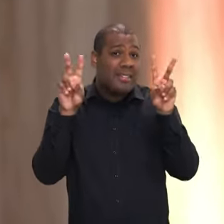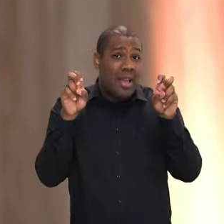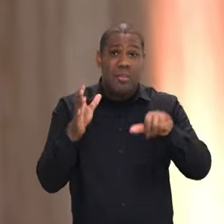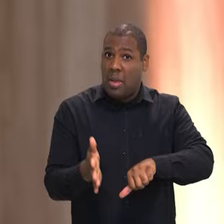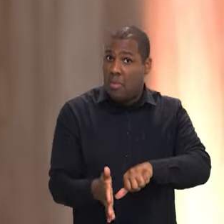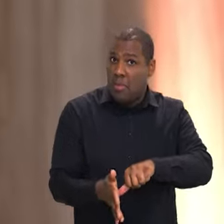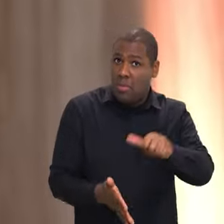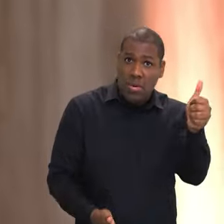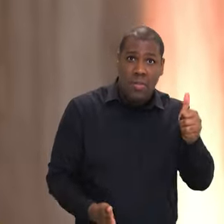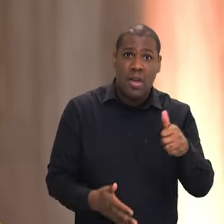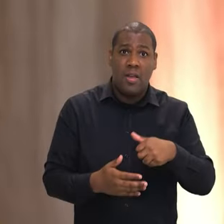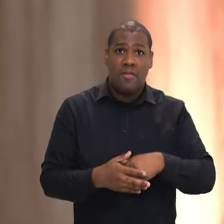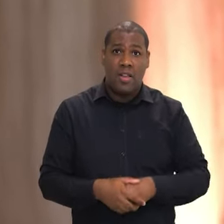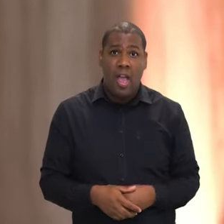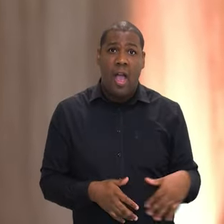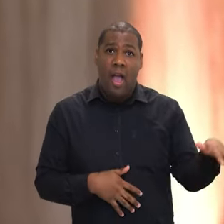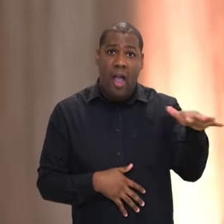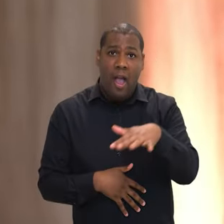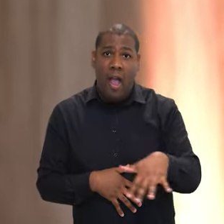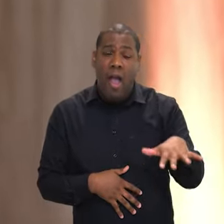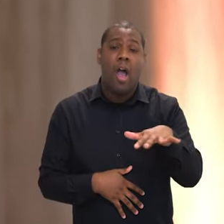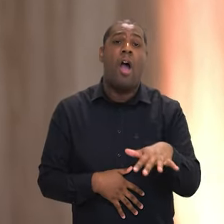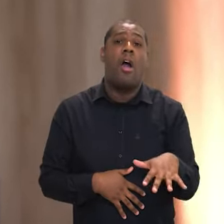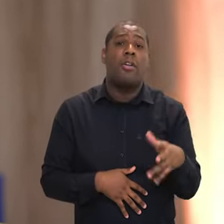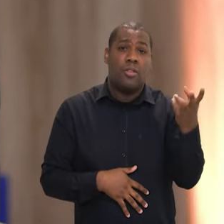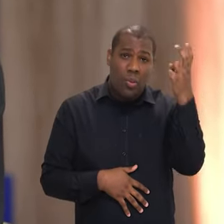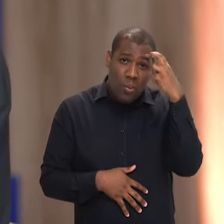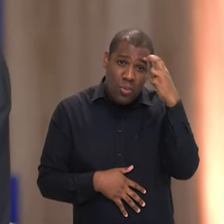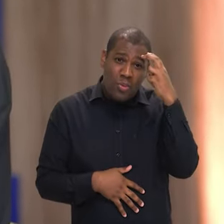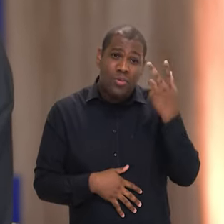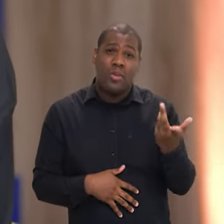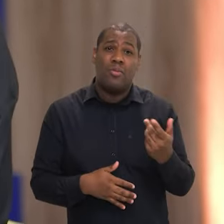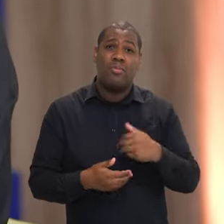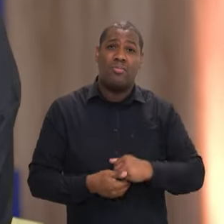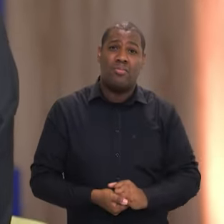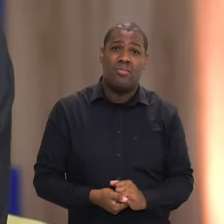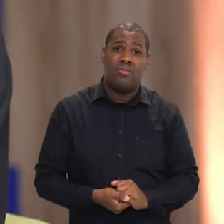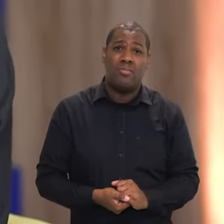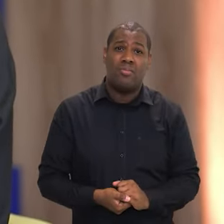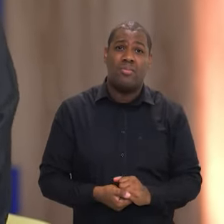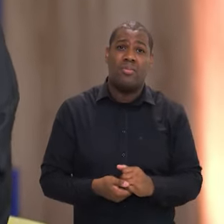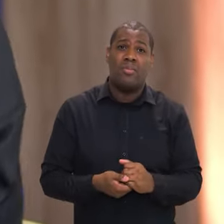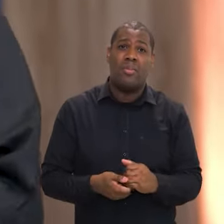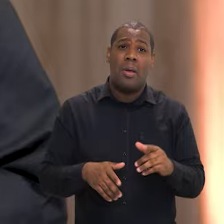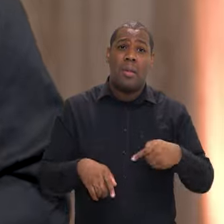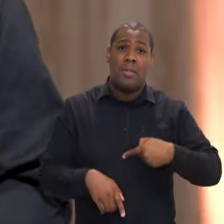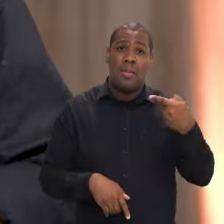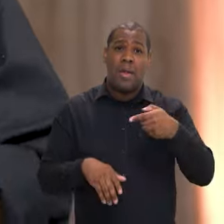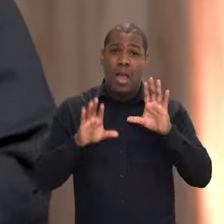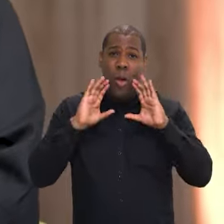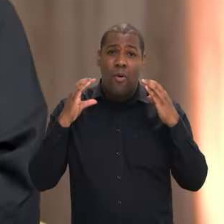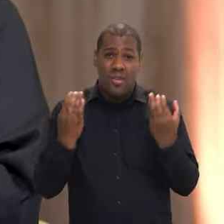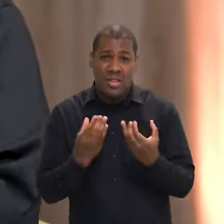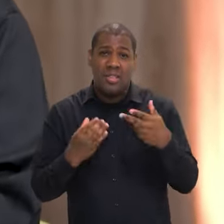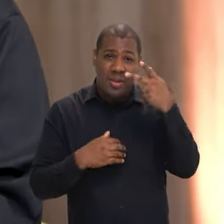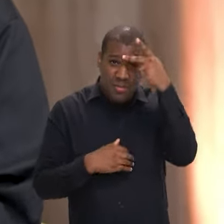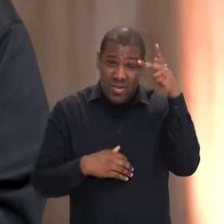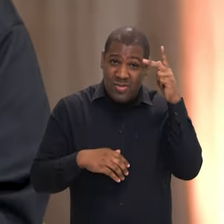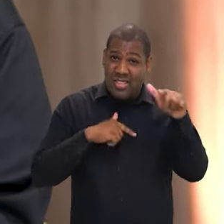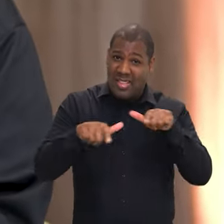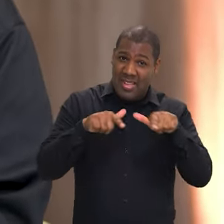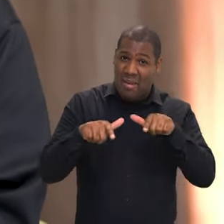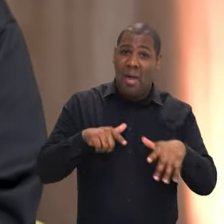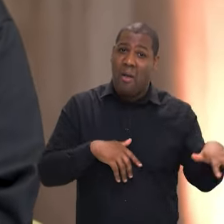temáticas que pela primeira vez o setor teve a oportunidade de se colocar, como, por exemplo, a primeira conferência dos trabalhadores e